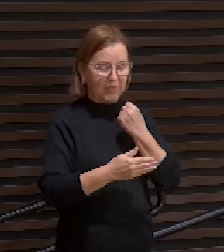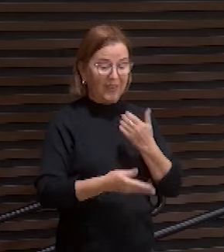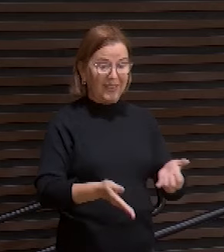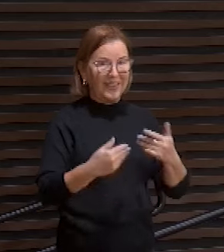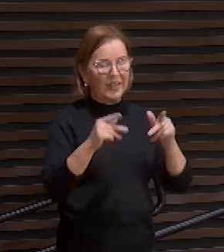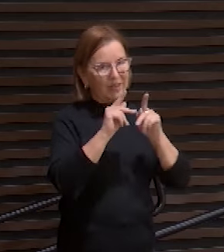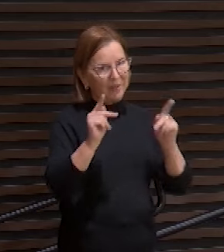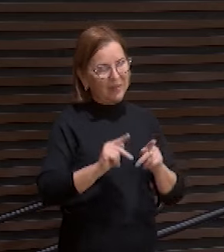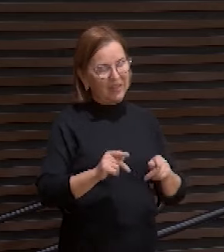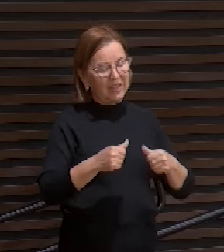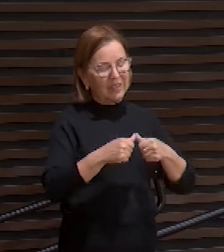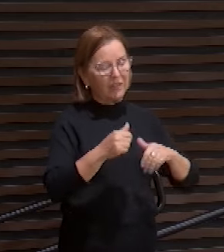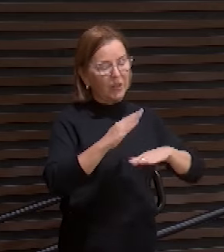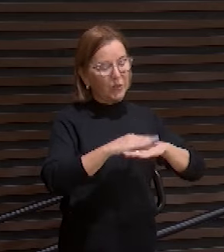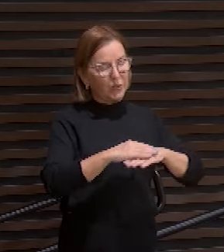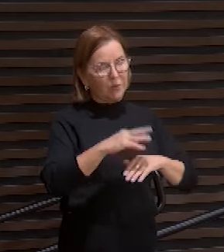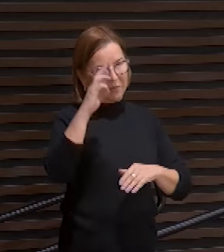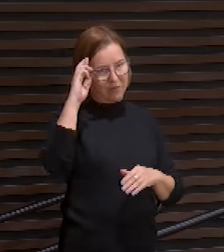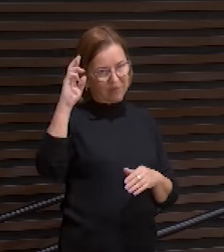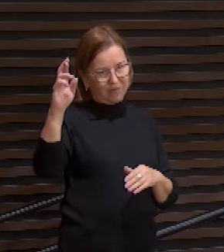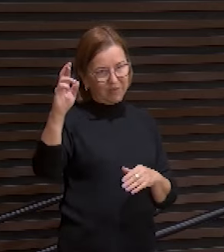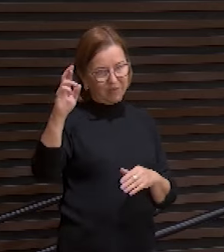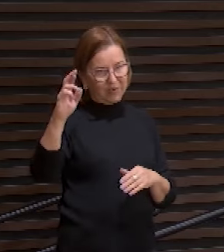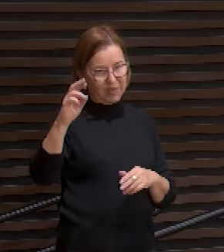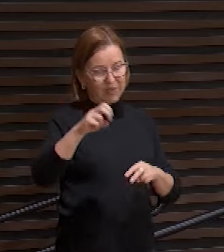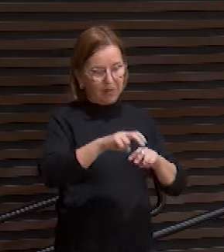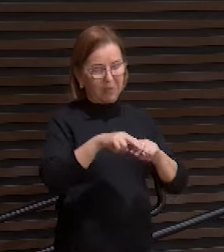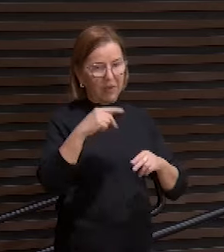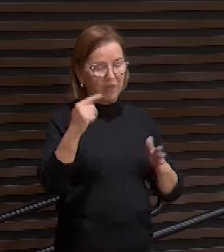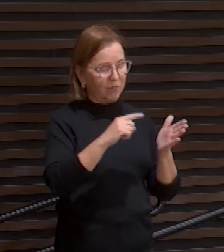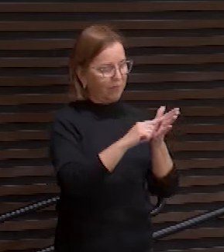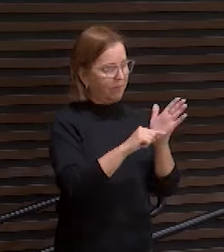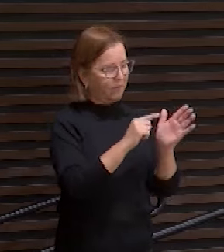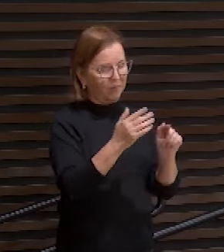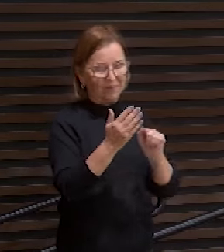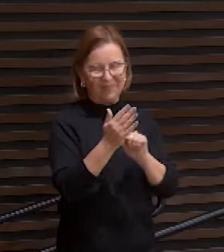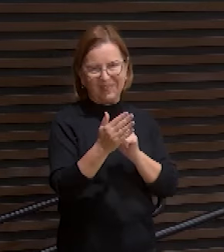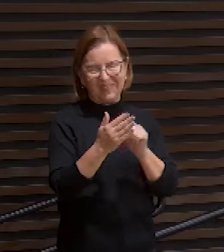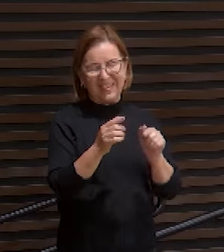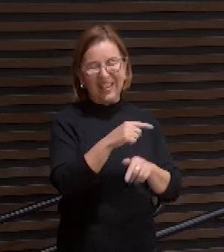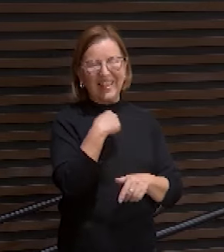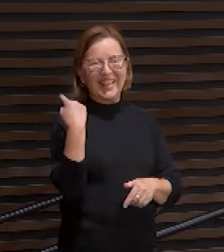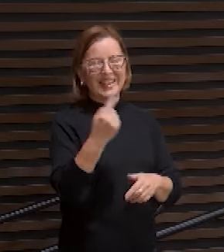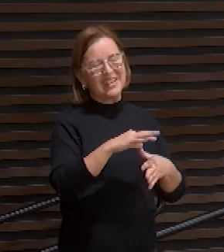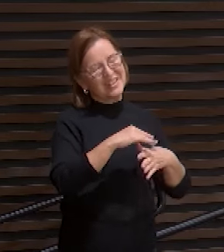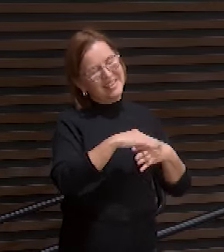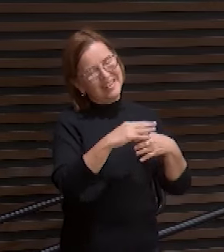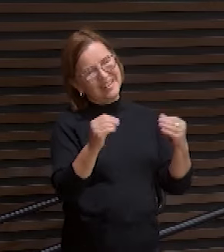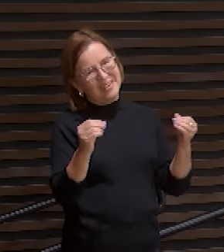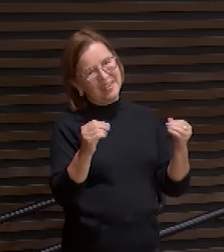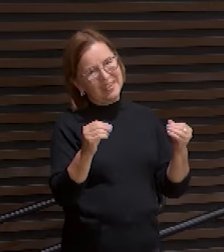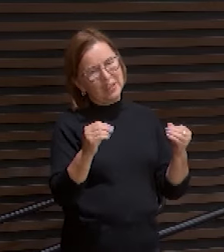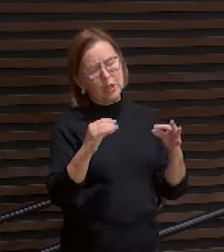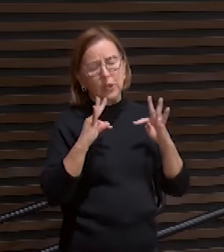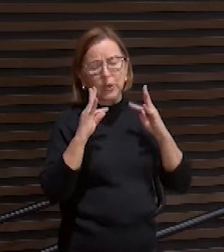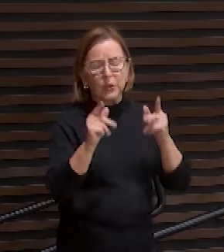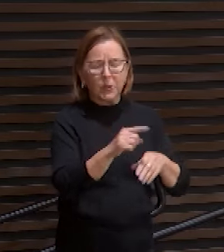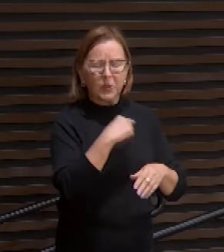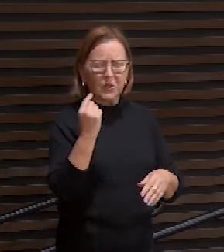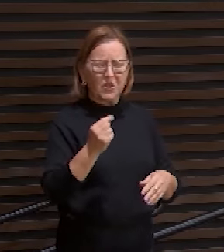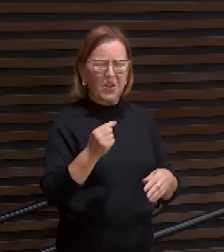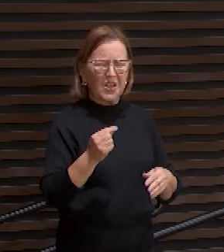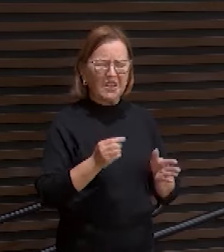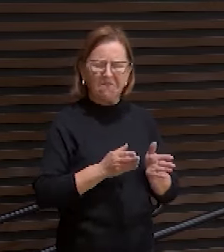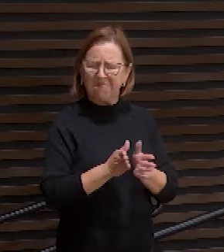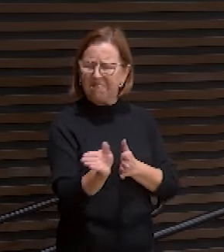traz a paz estava sobre ele e pelas suas pisaduras fomos sarados. Todos nós andávamos